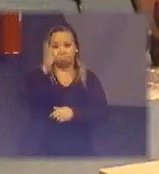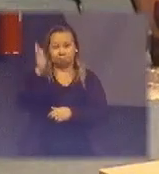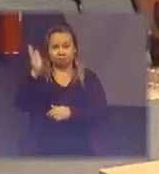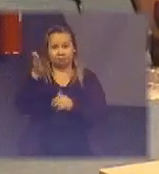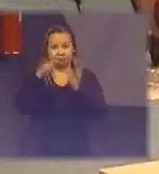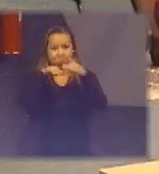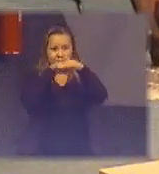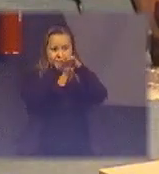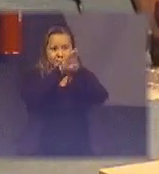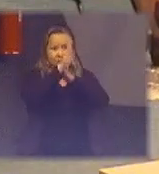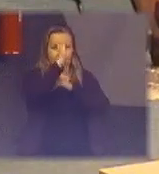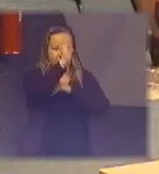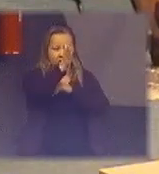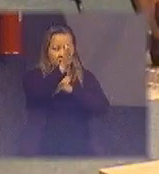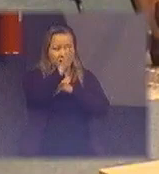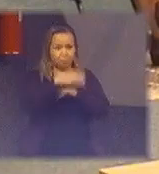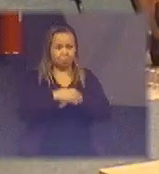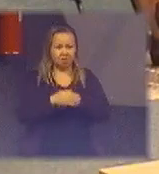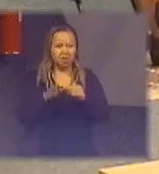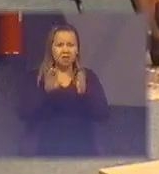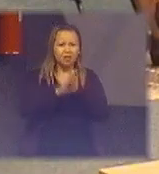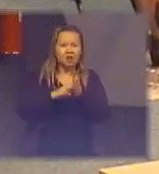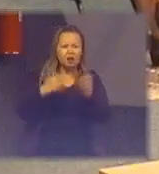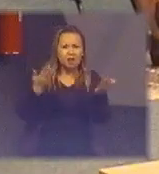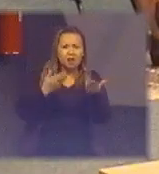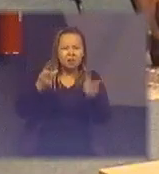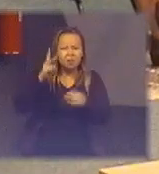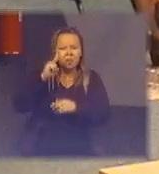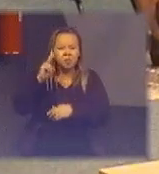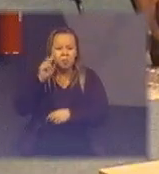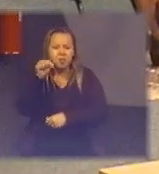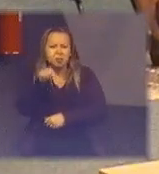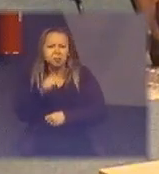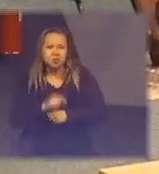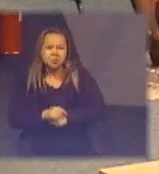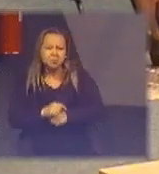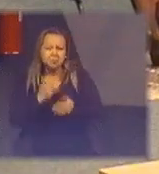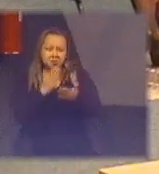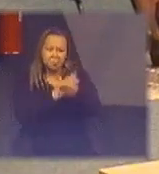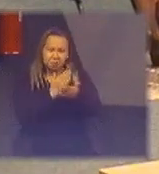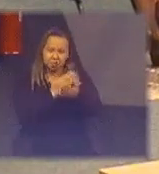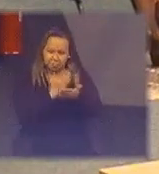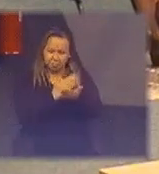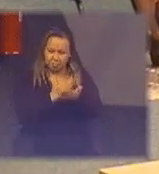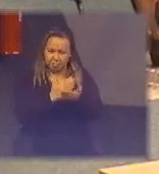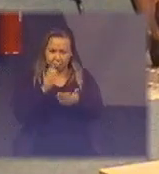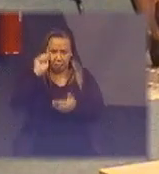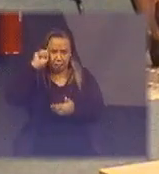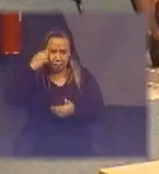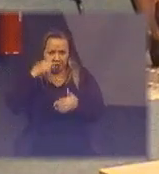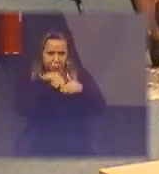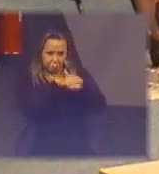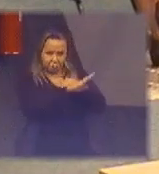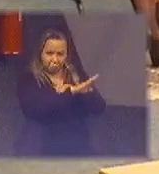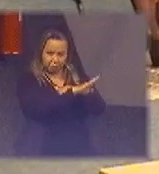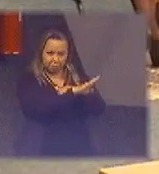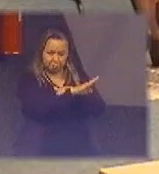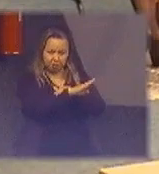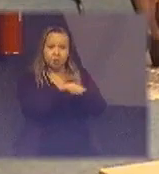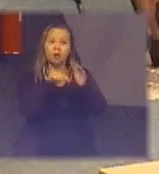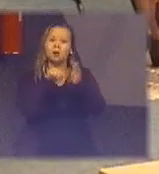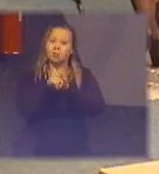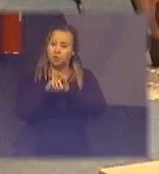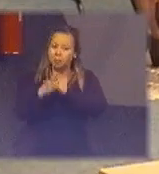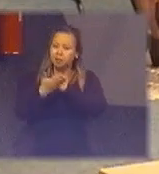aquilo me bateu tão forte até hoje eu levo isso para os alunos eu falo não pode virar um livro preto que vai ficar na estante então a pesquisa básica